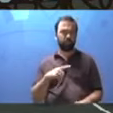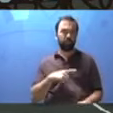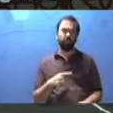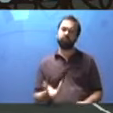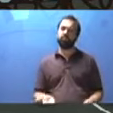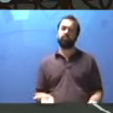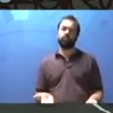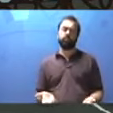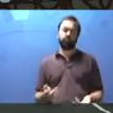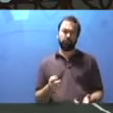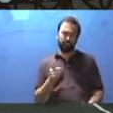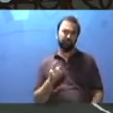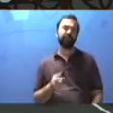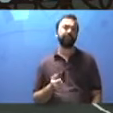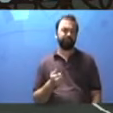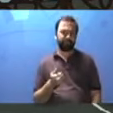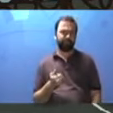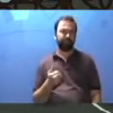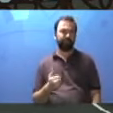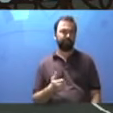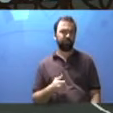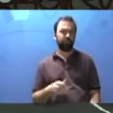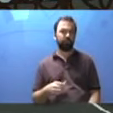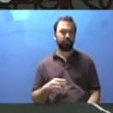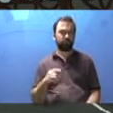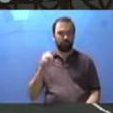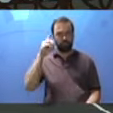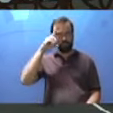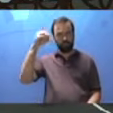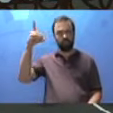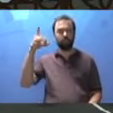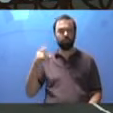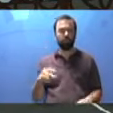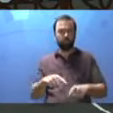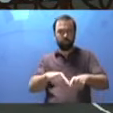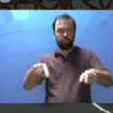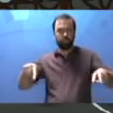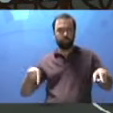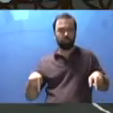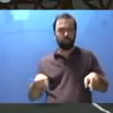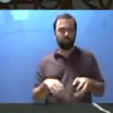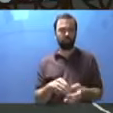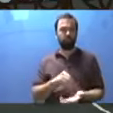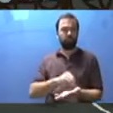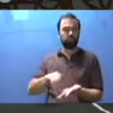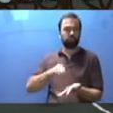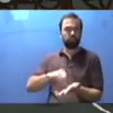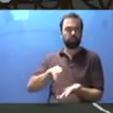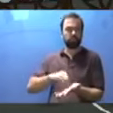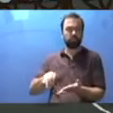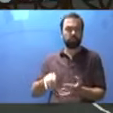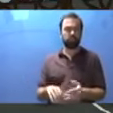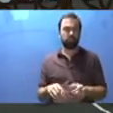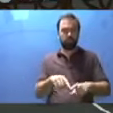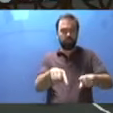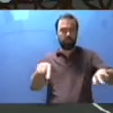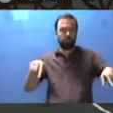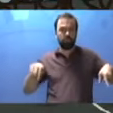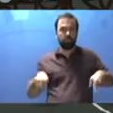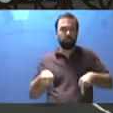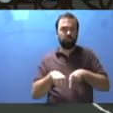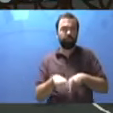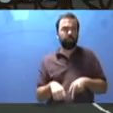Tem? Não? Tem. Onde a diretora fica? E a secretaria? São salas, não são? São